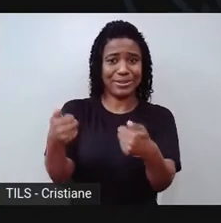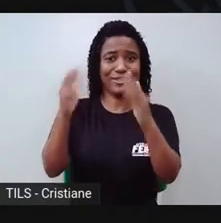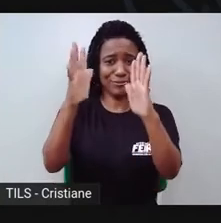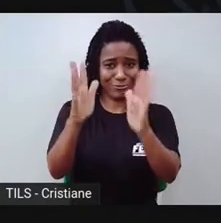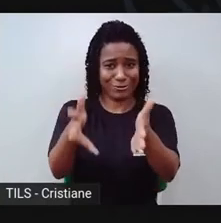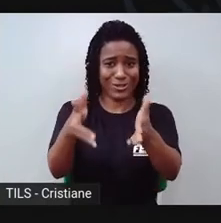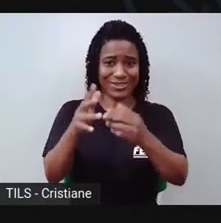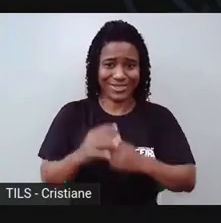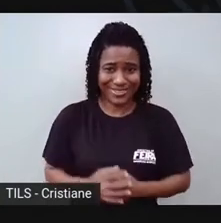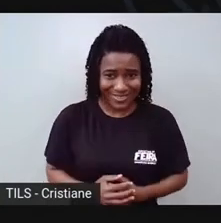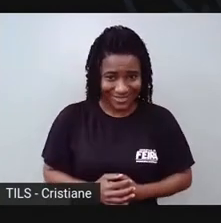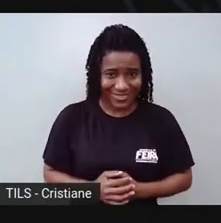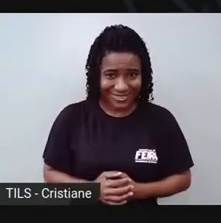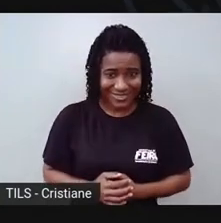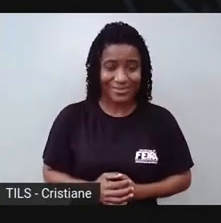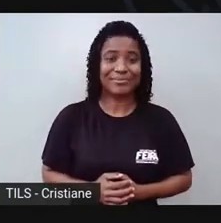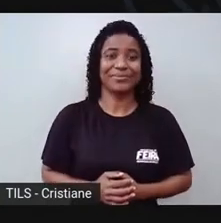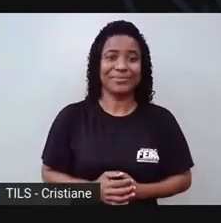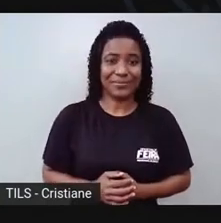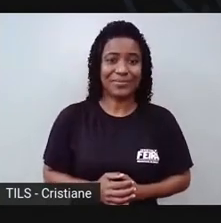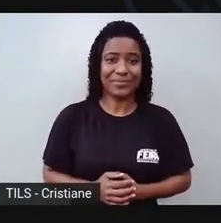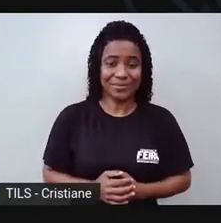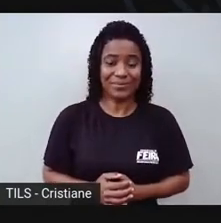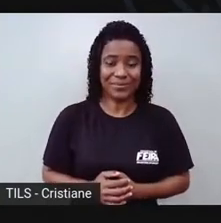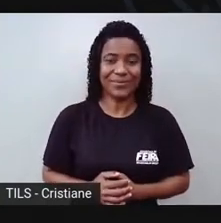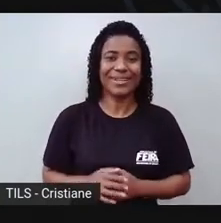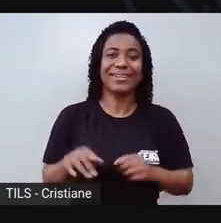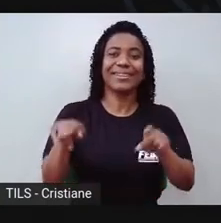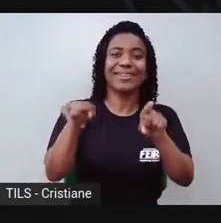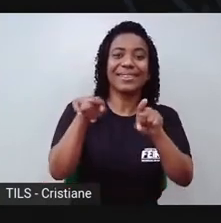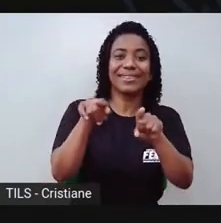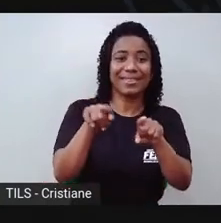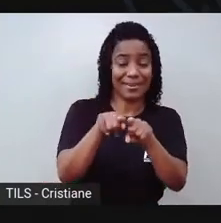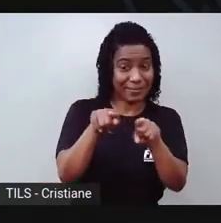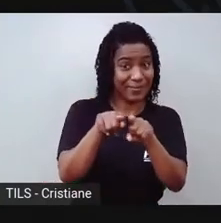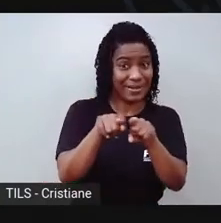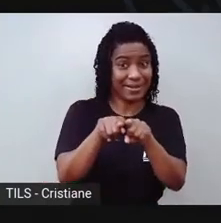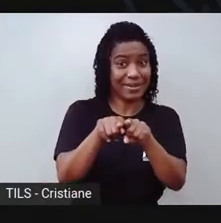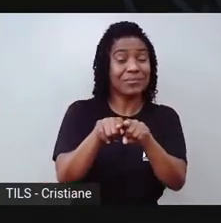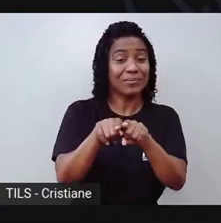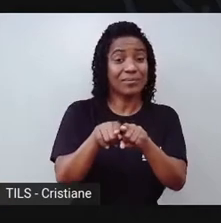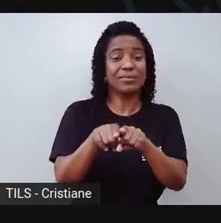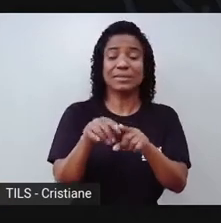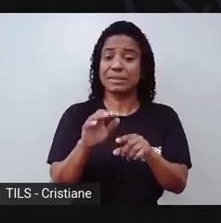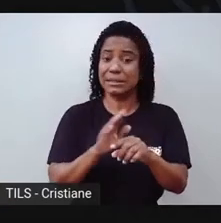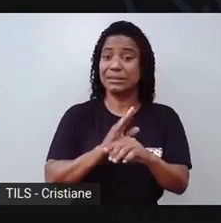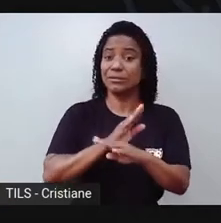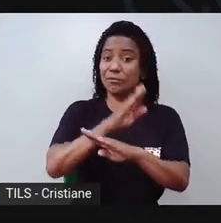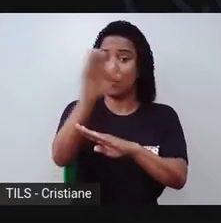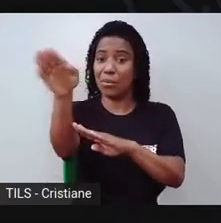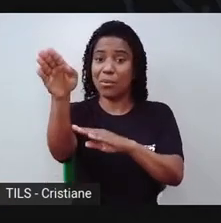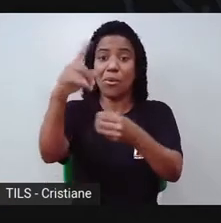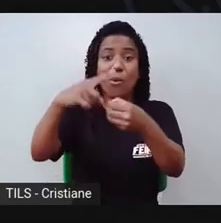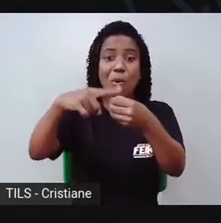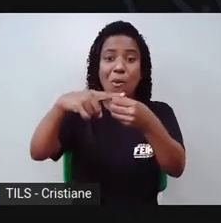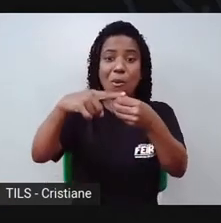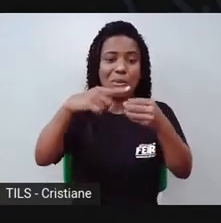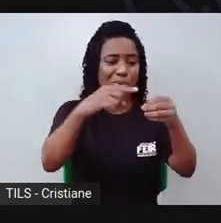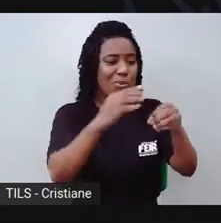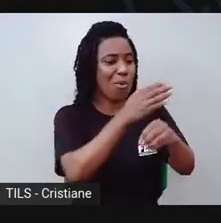Também, até hoje, ainda existe. Se a gente for pra roça, pros lugares assim, bem distantes,